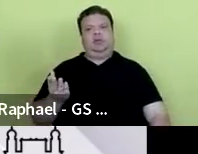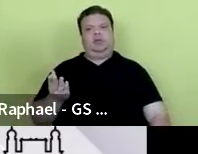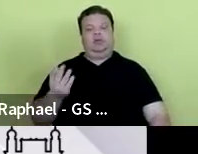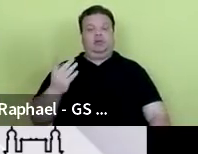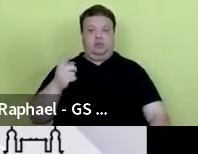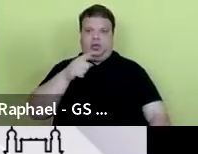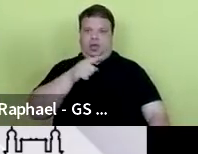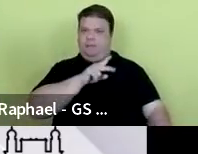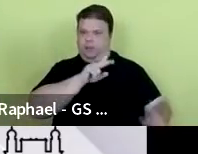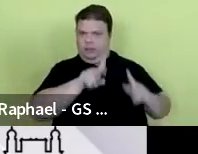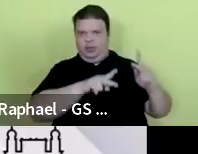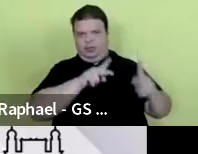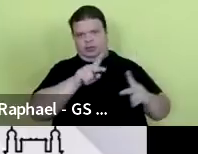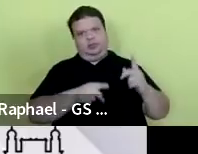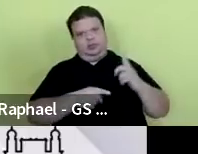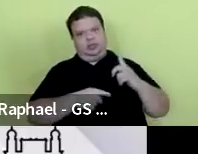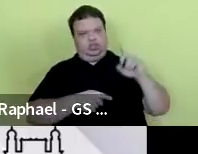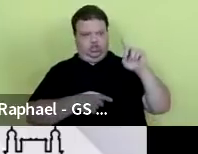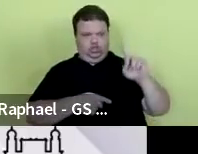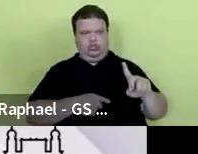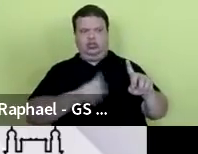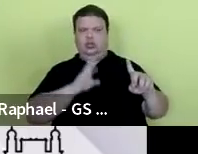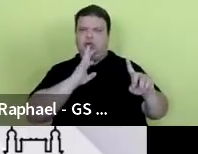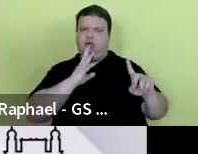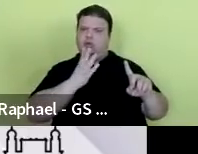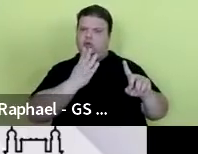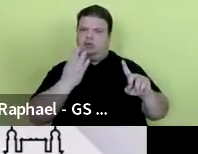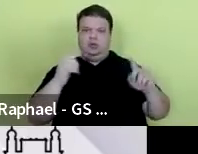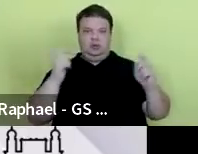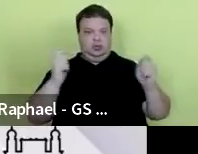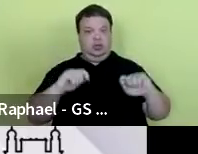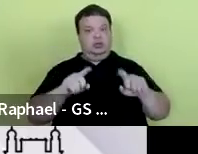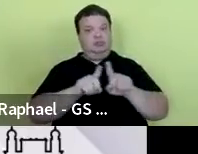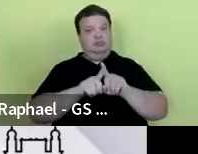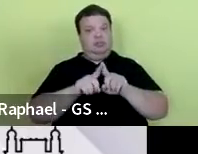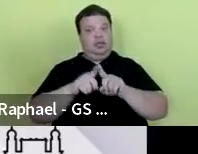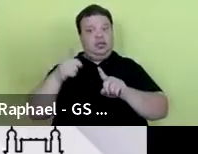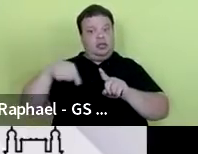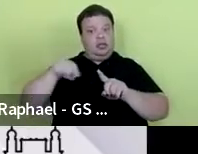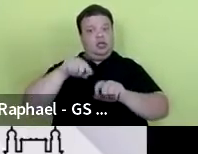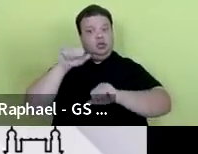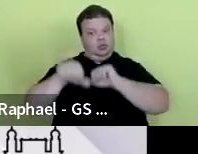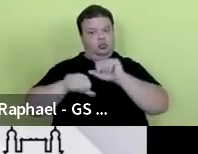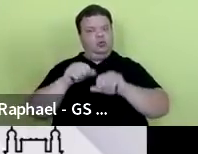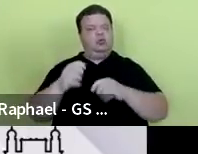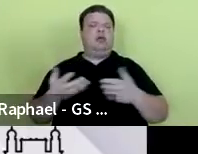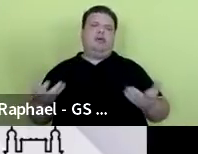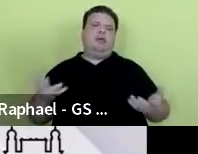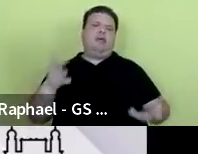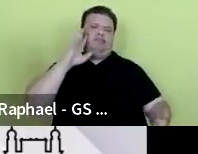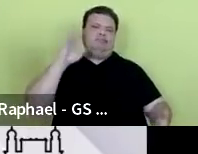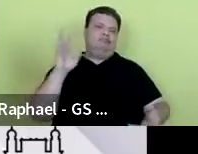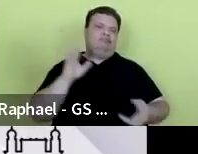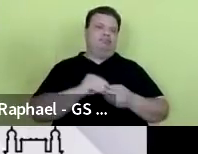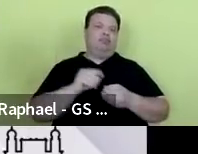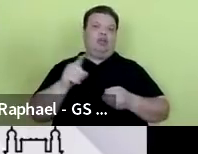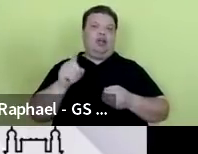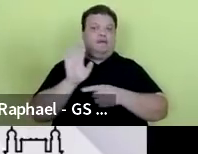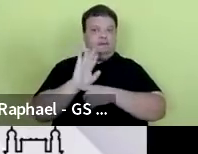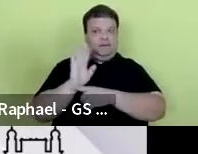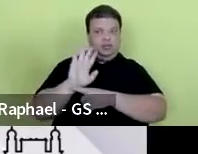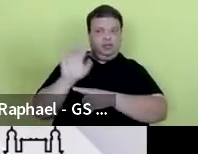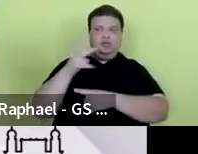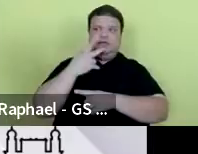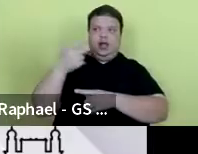população tenha esse direito reconhecido e que isso se transforme, aí sim, tudo que foi falado, o vídeo falou muito bem